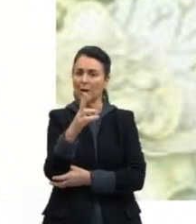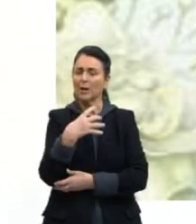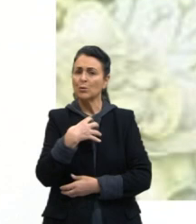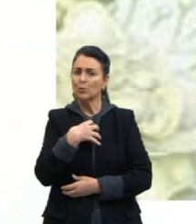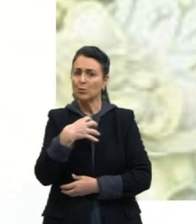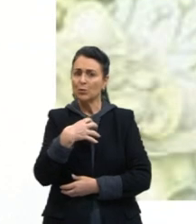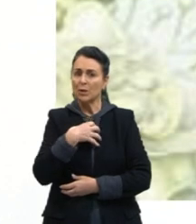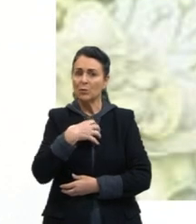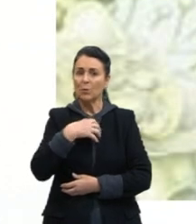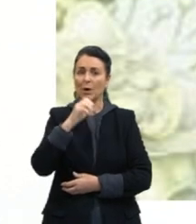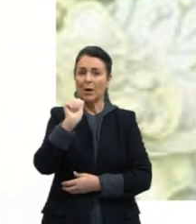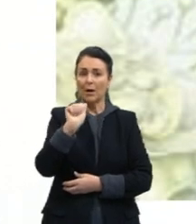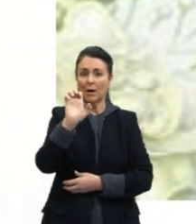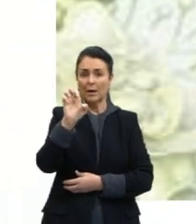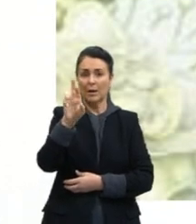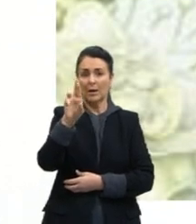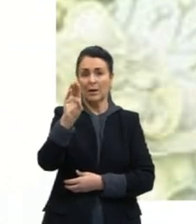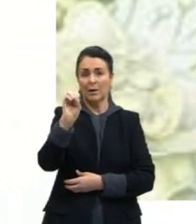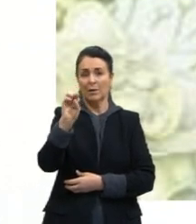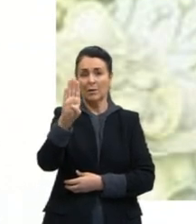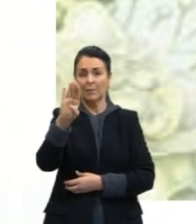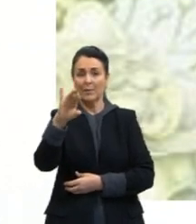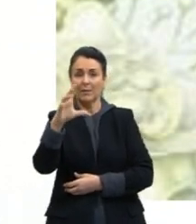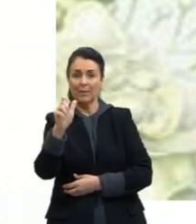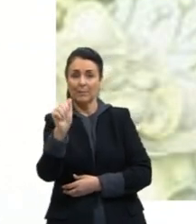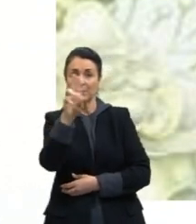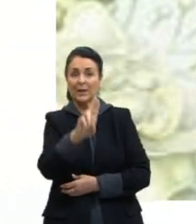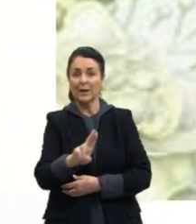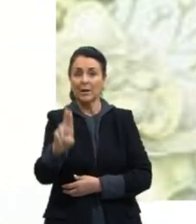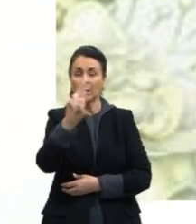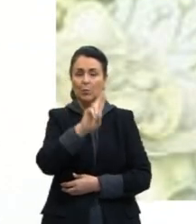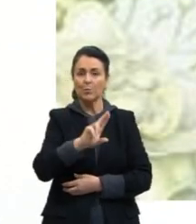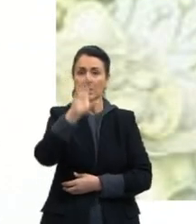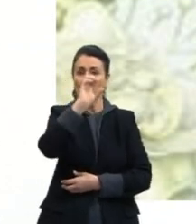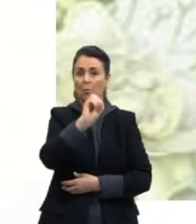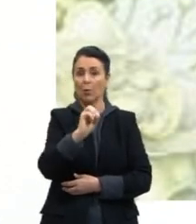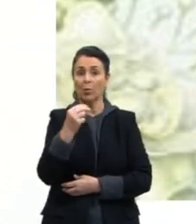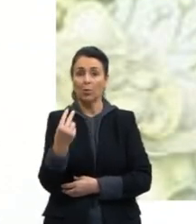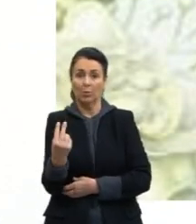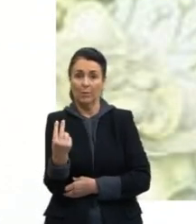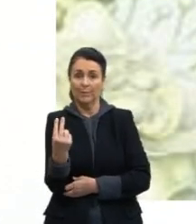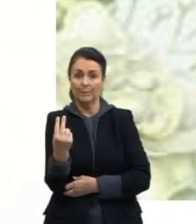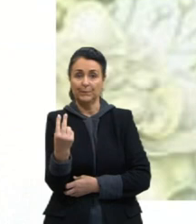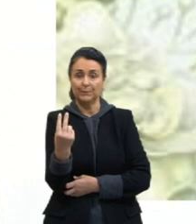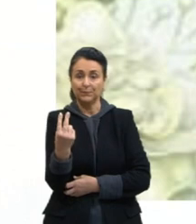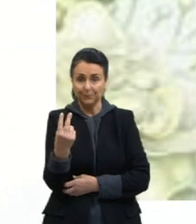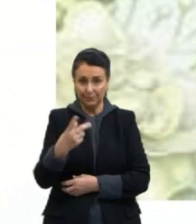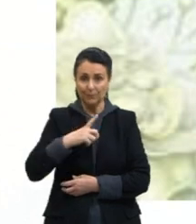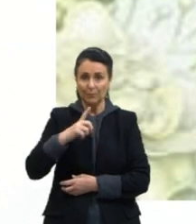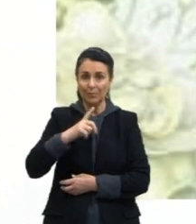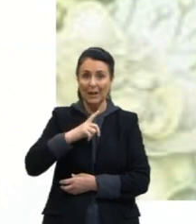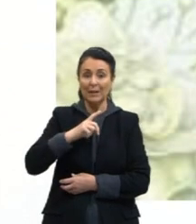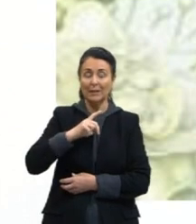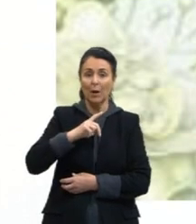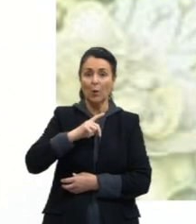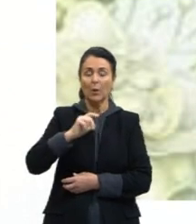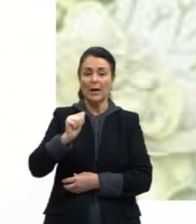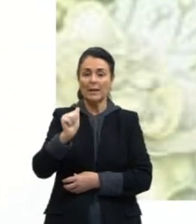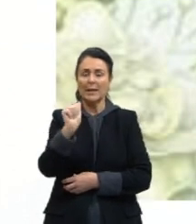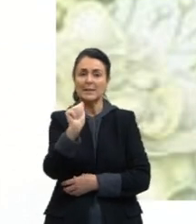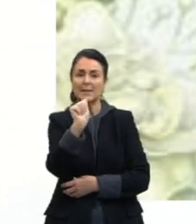aeróbica, ou seja, ela vai utilizar o oxigênio. Nessa respiração